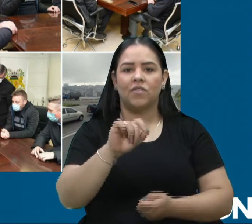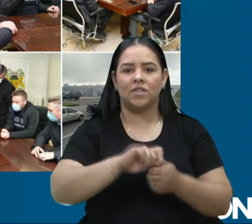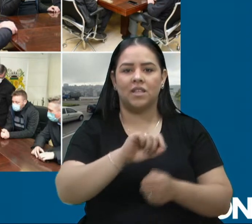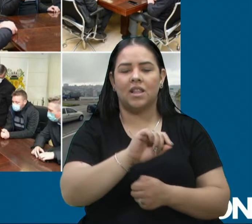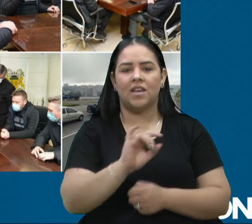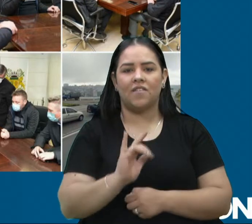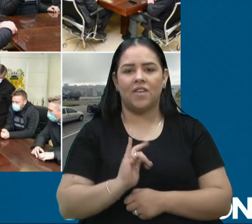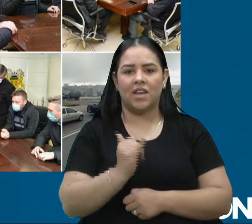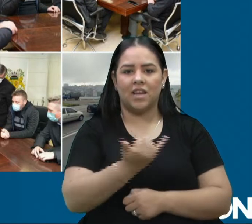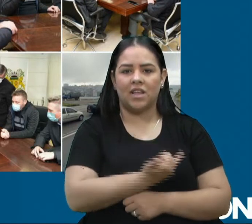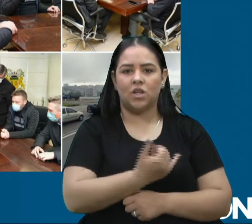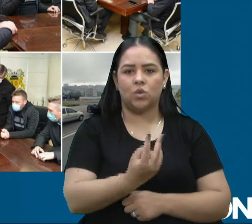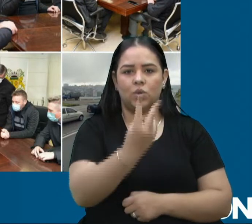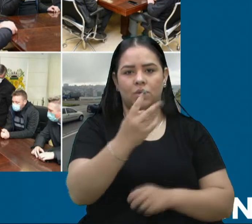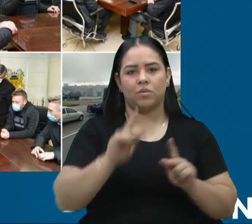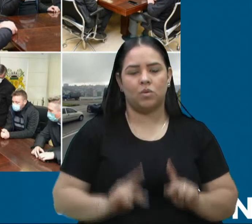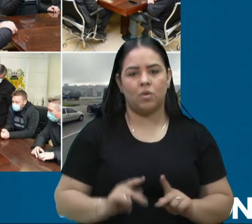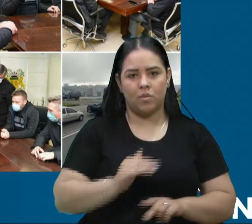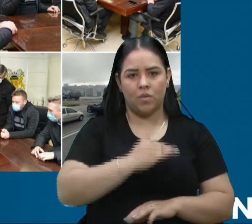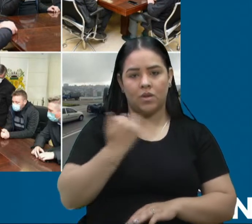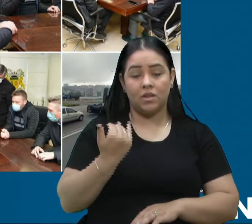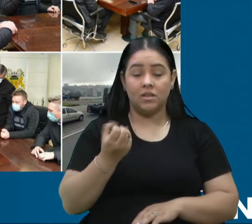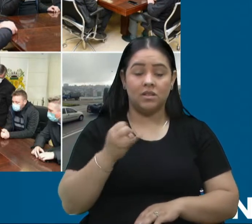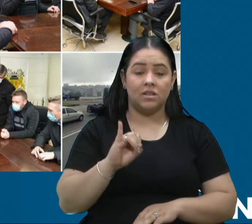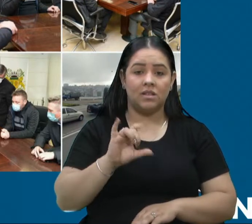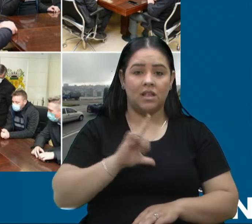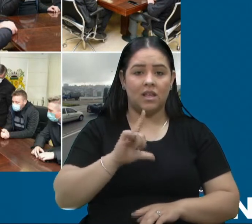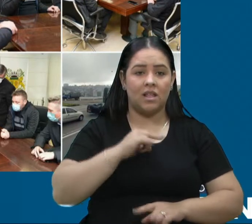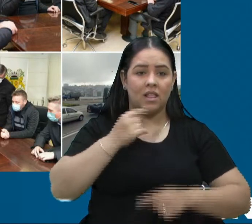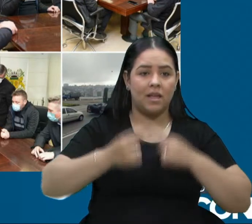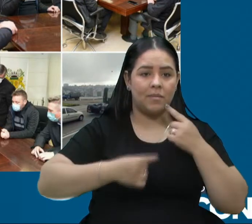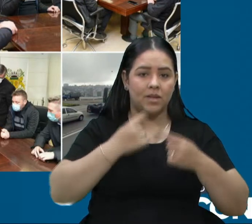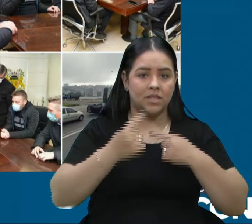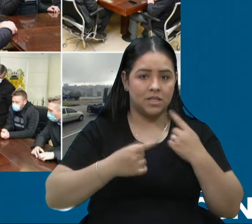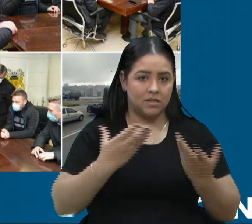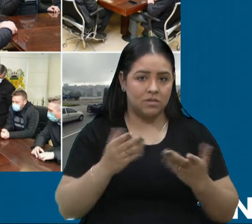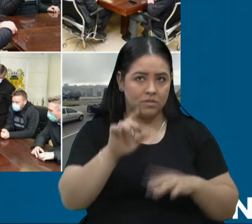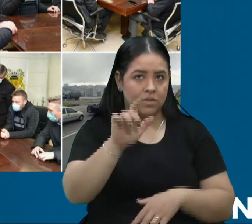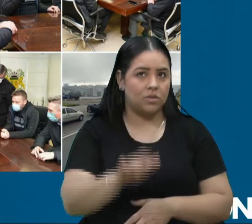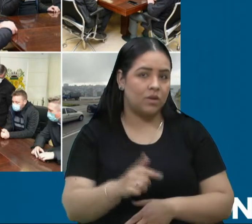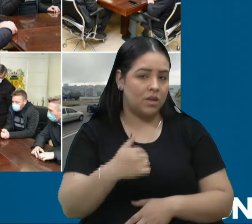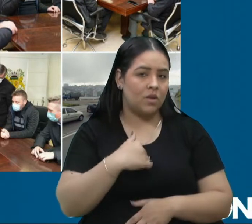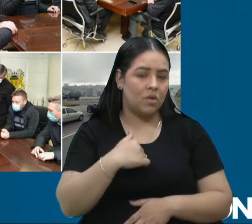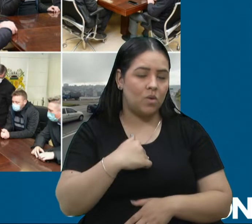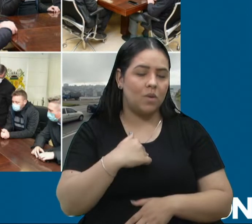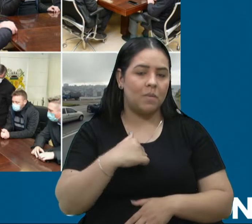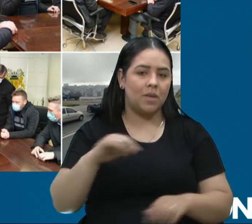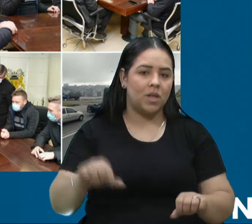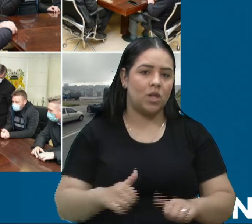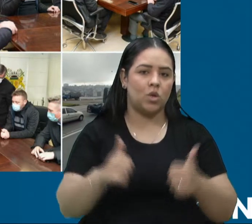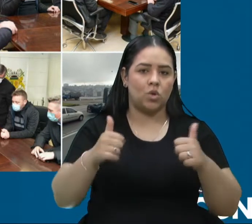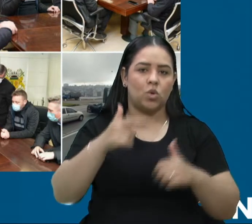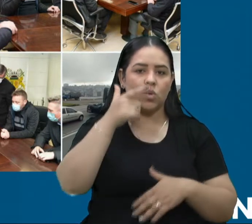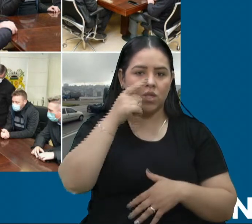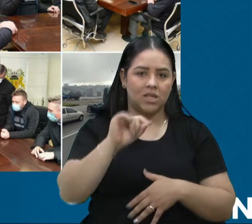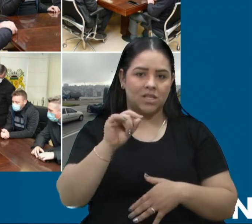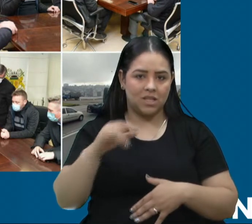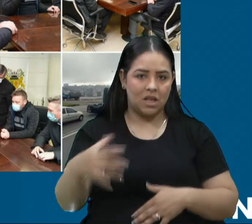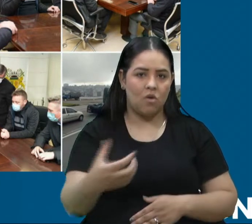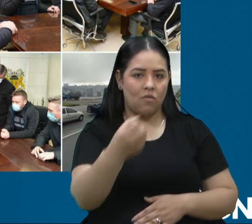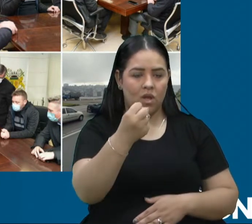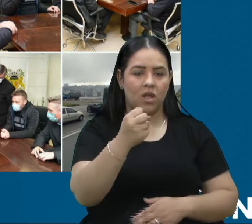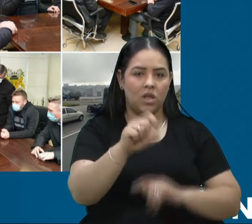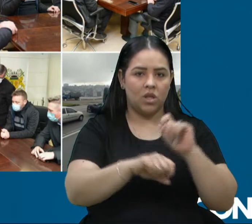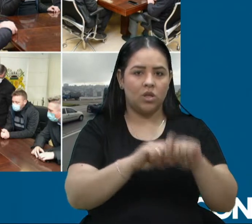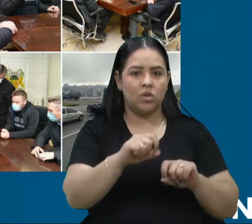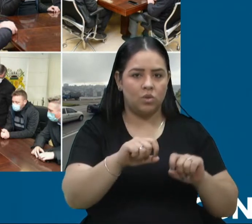Então, para quem critica, eu prefiro ter o fardo de quem ajudou a salvar uma vida, do que ter o fardo de alguém que ajudou a matar alguém. Ali do lado, por